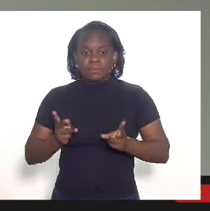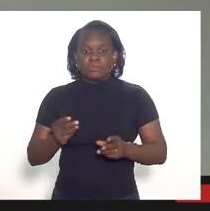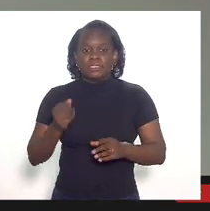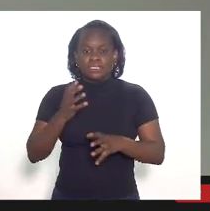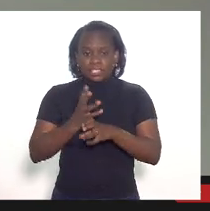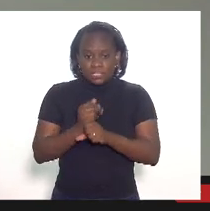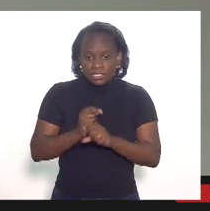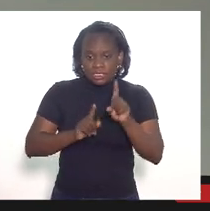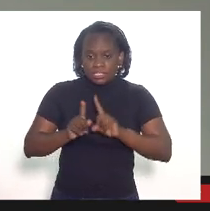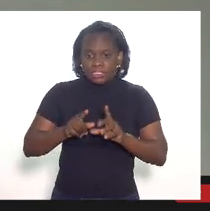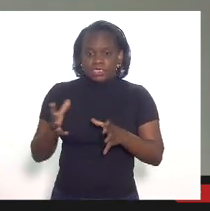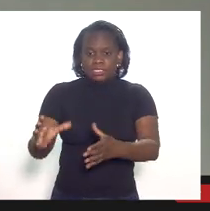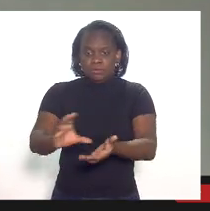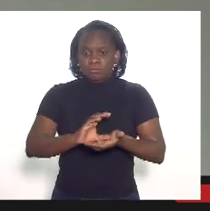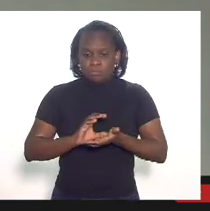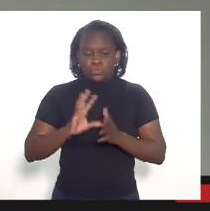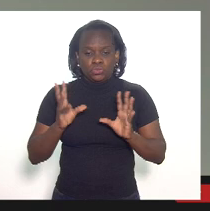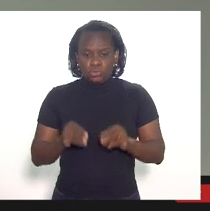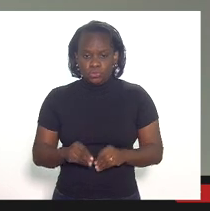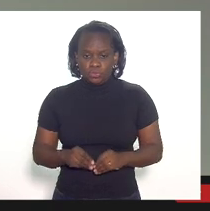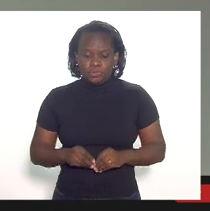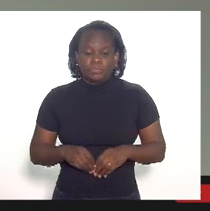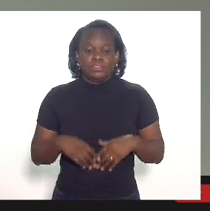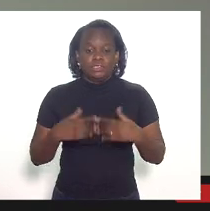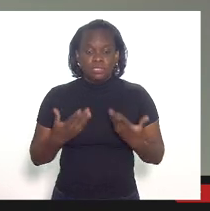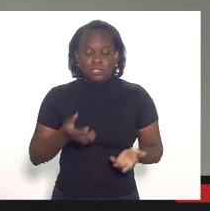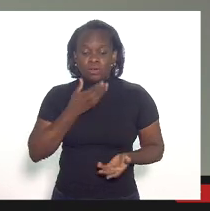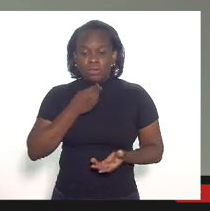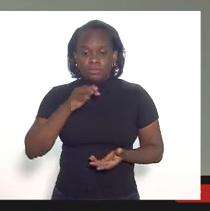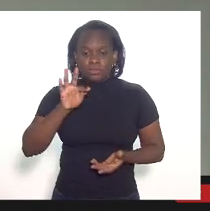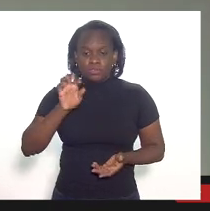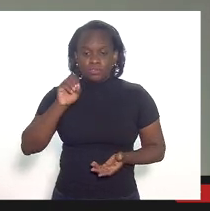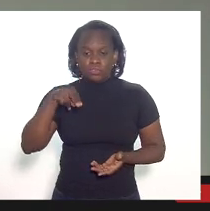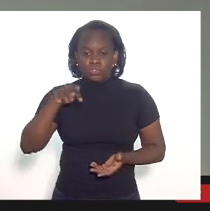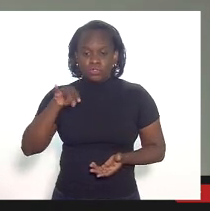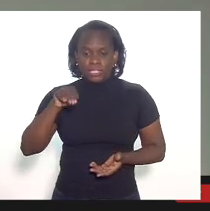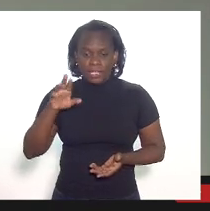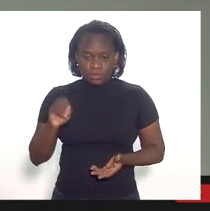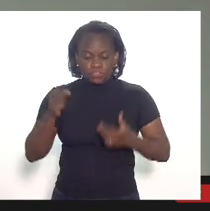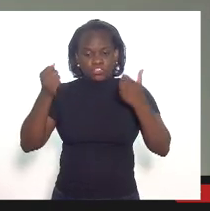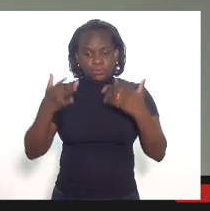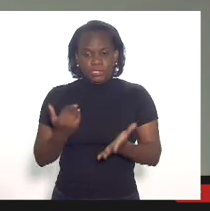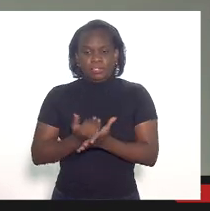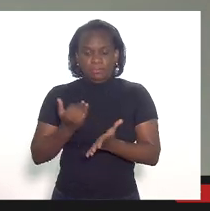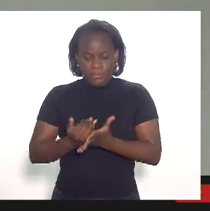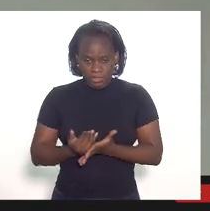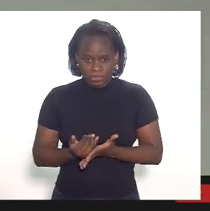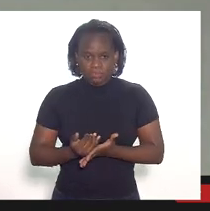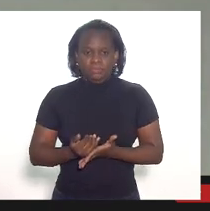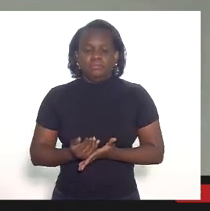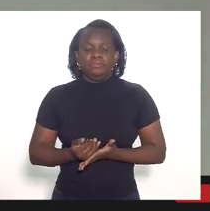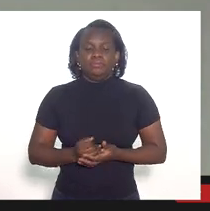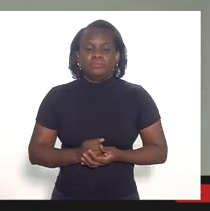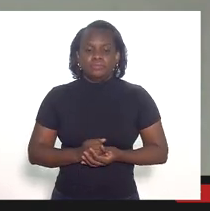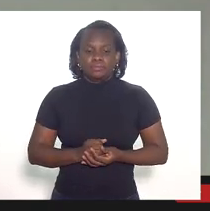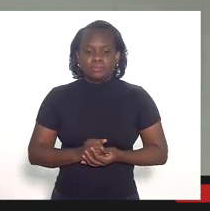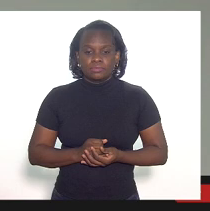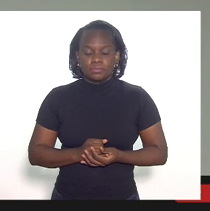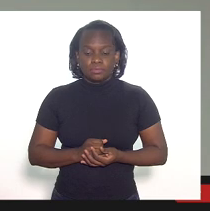de forma agregada. O auditor Fortunato vai entrar mais em detalhes dessas questões.